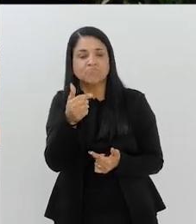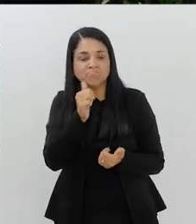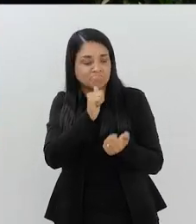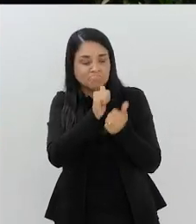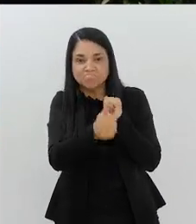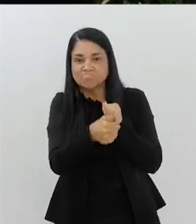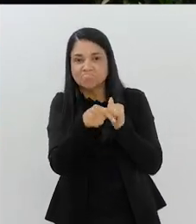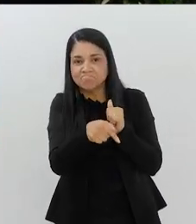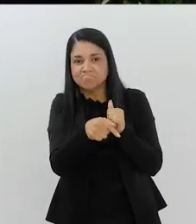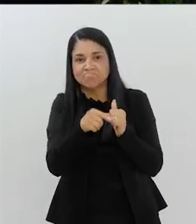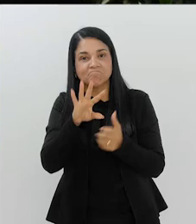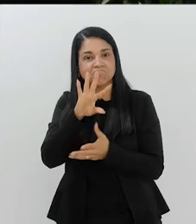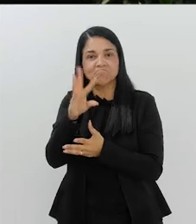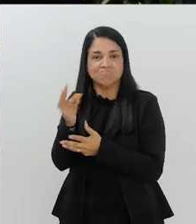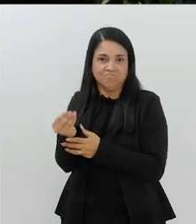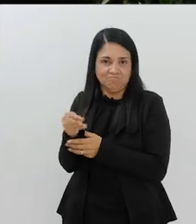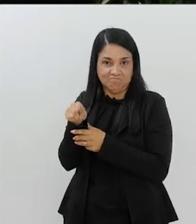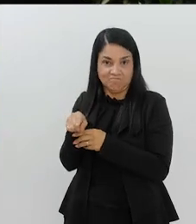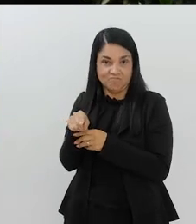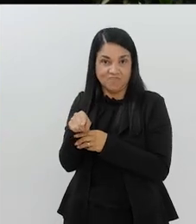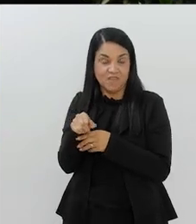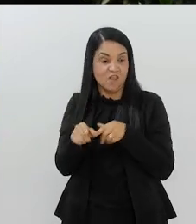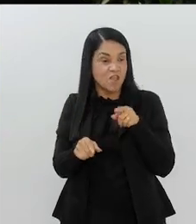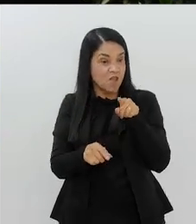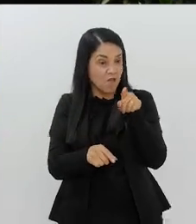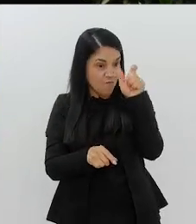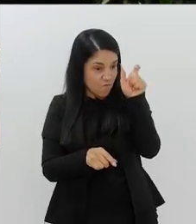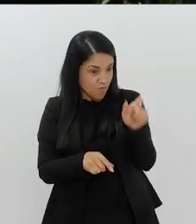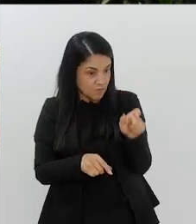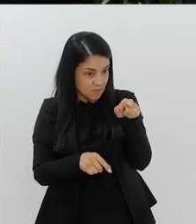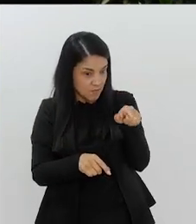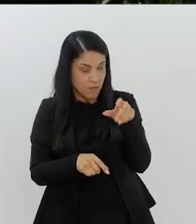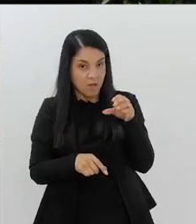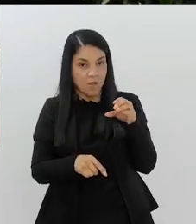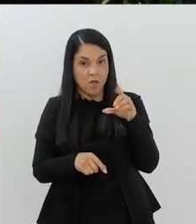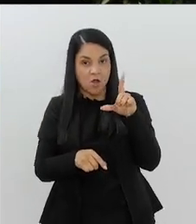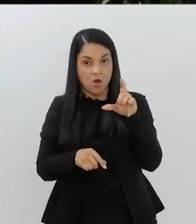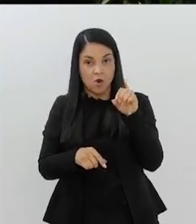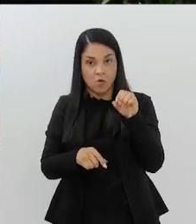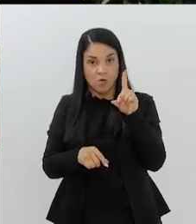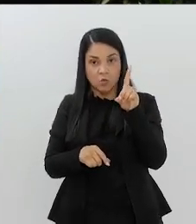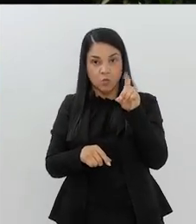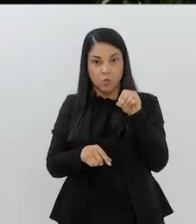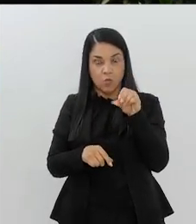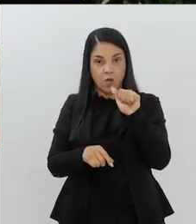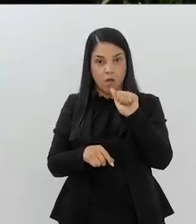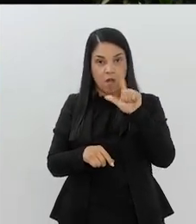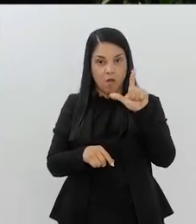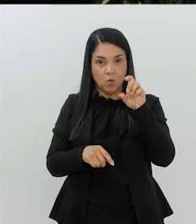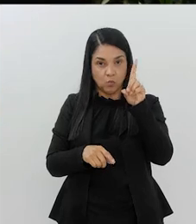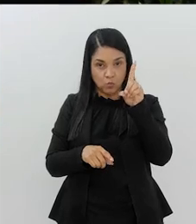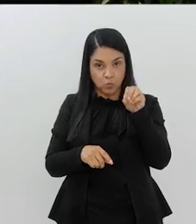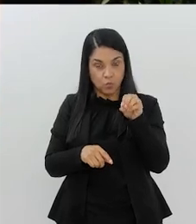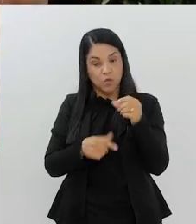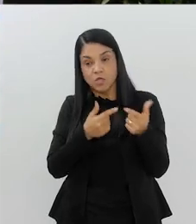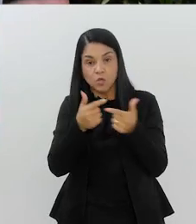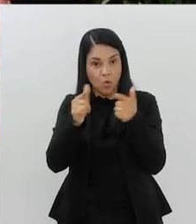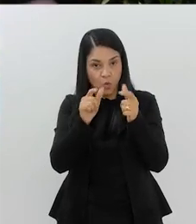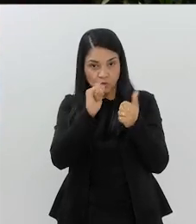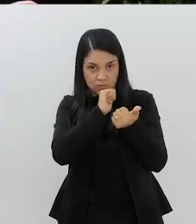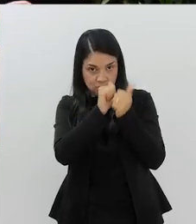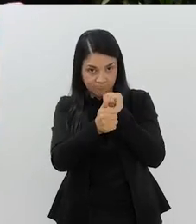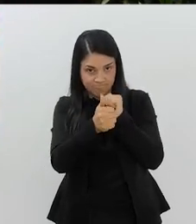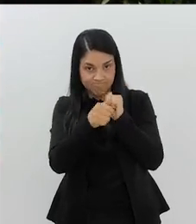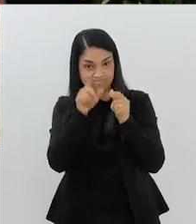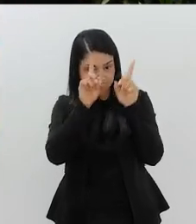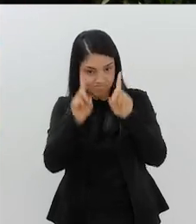ser um atleta paralímpico. Mas vocês, você, Clodoaldo, que conseguiu ser, como os demais que